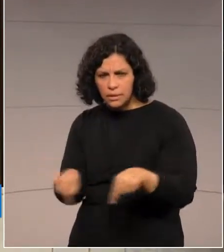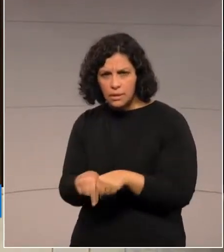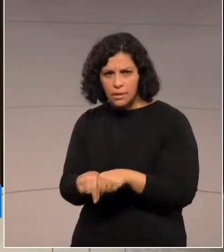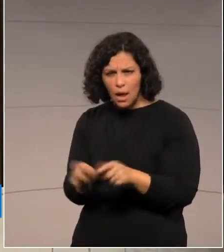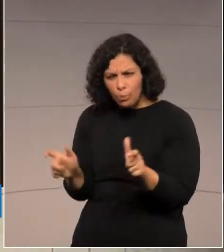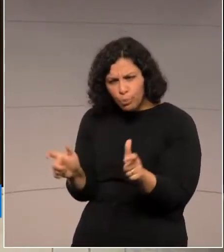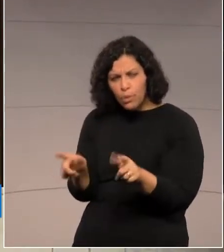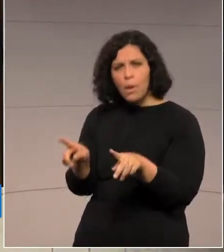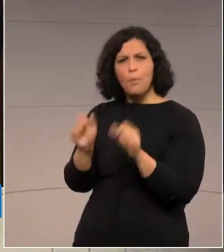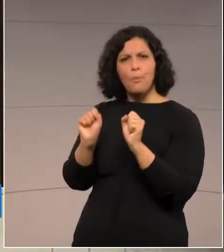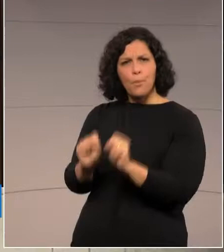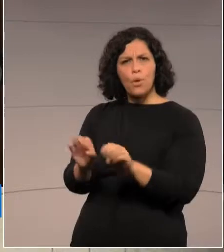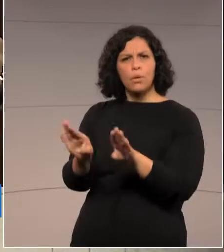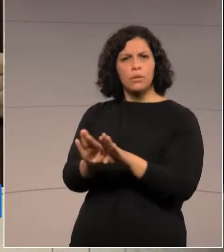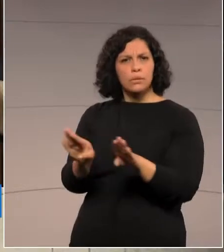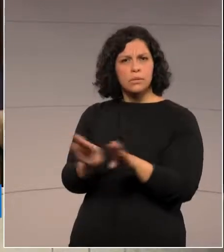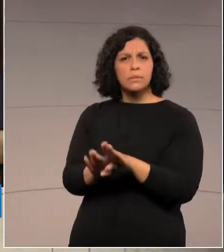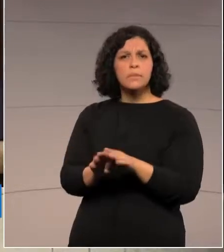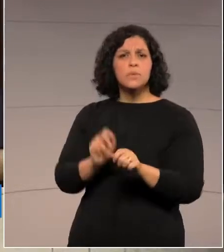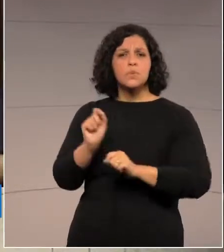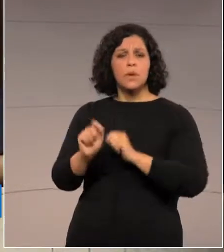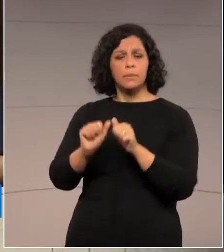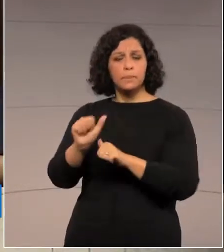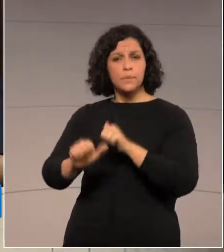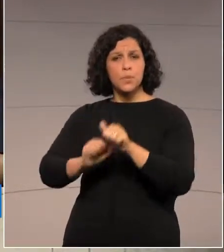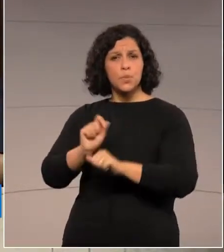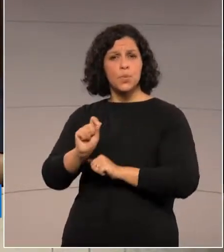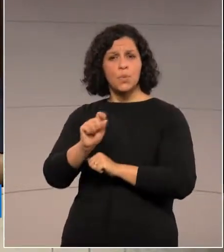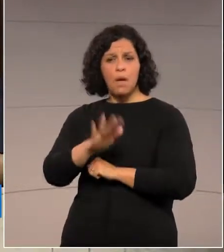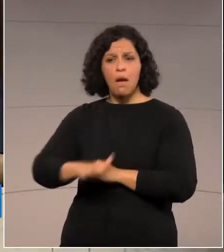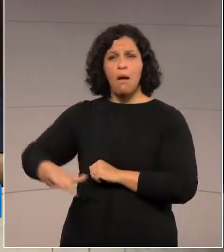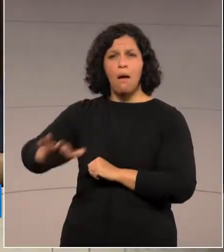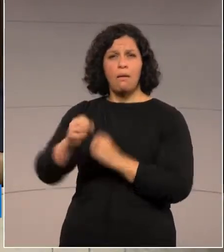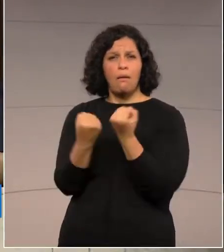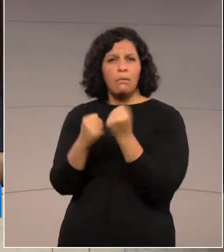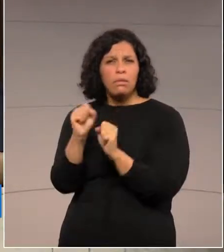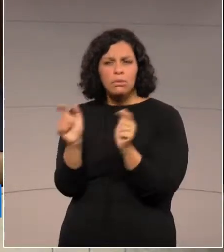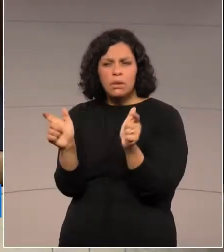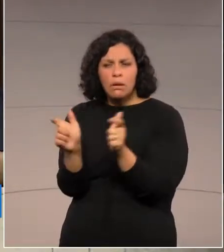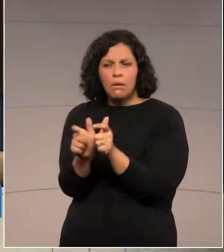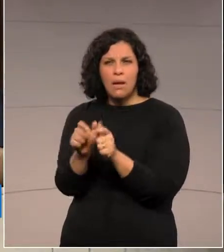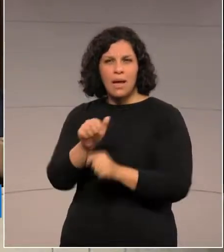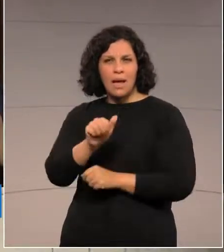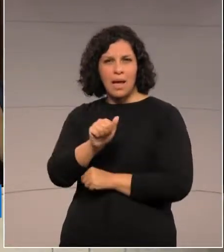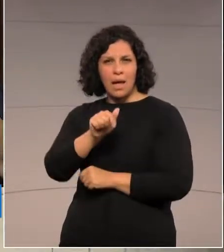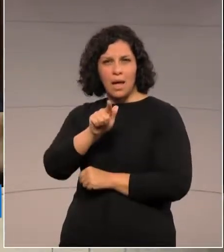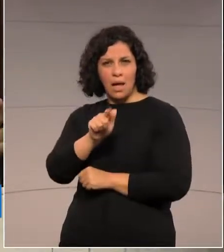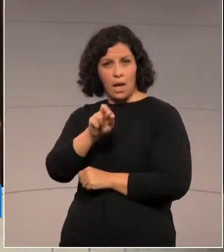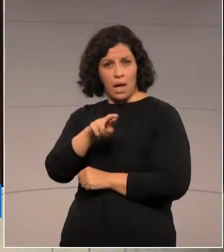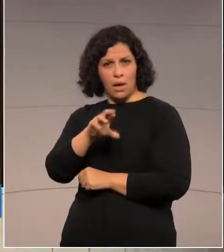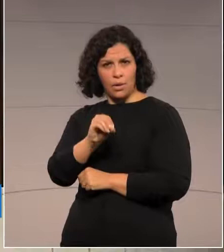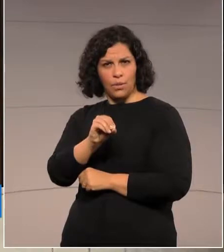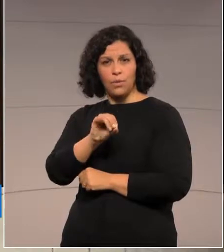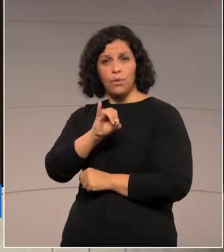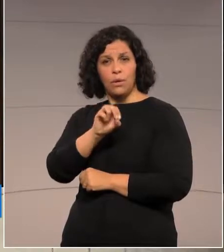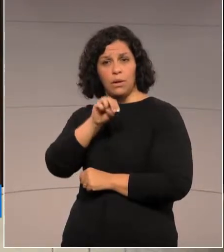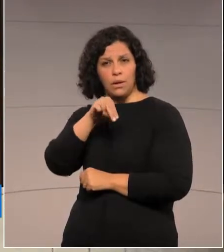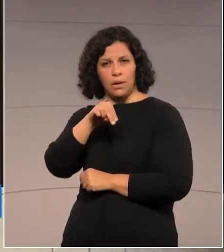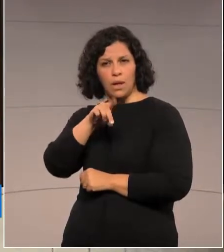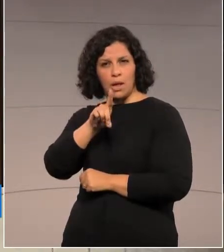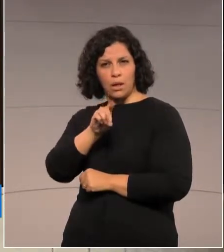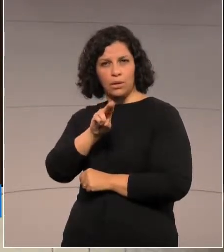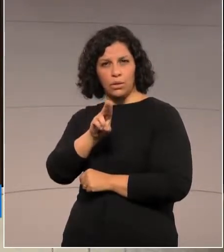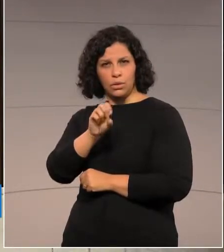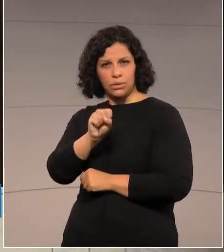em uma pequena agroindústria, numa agroindústria familiar. E